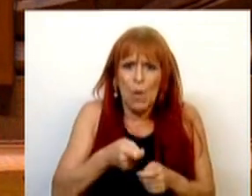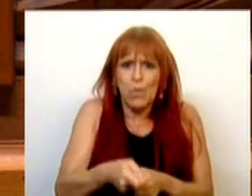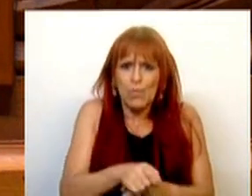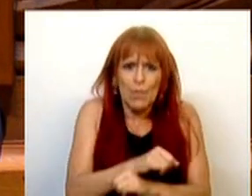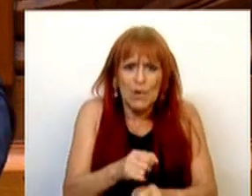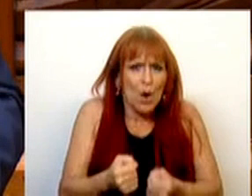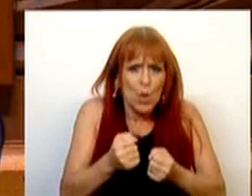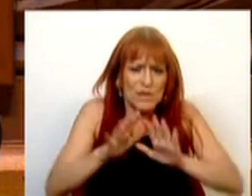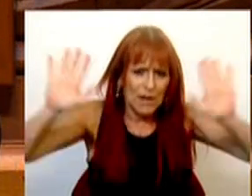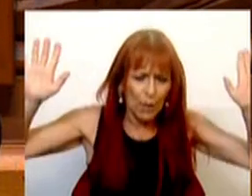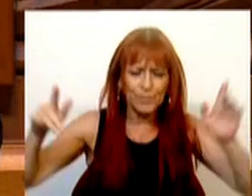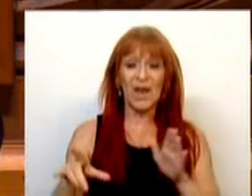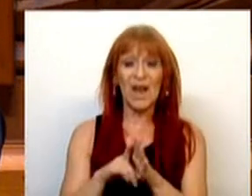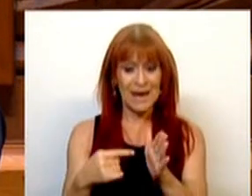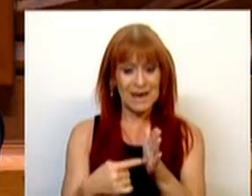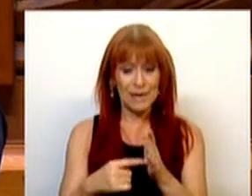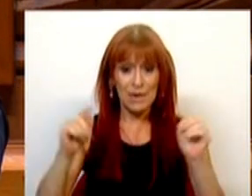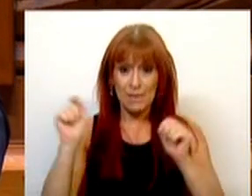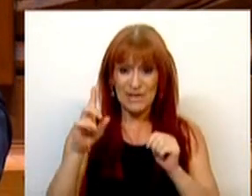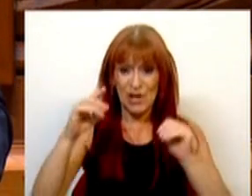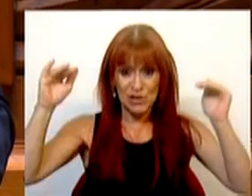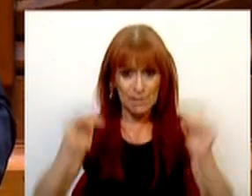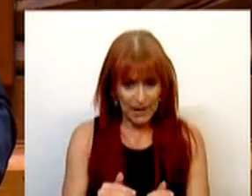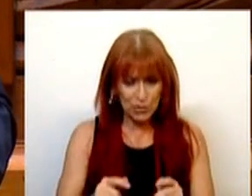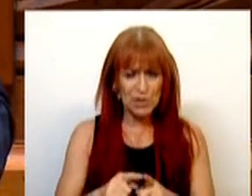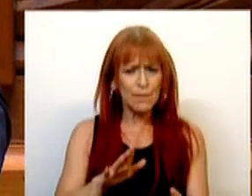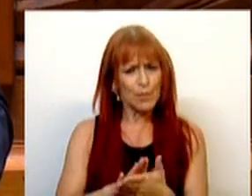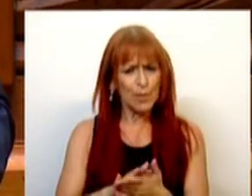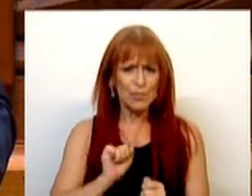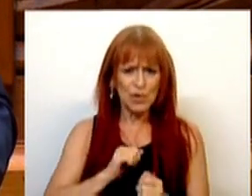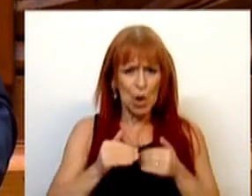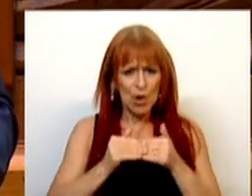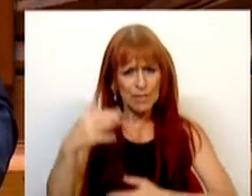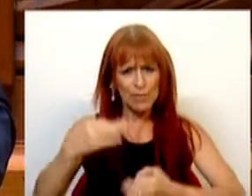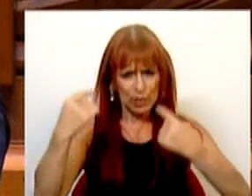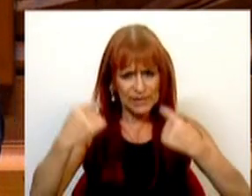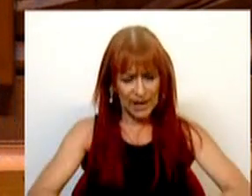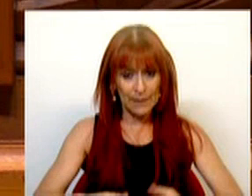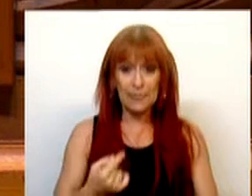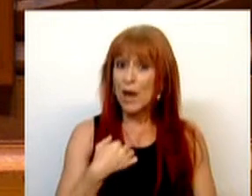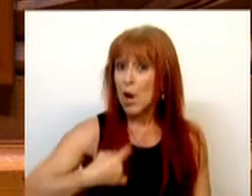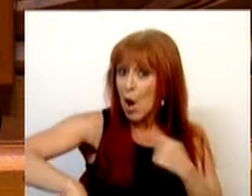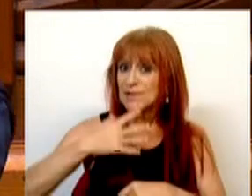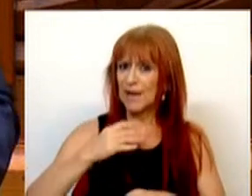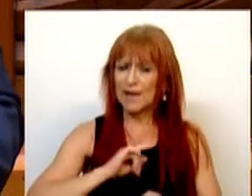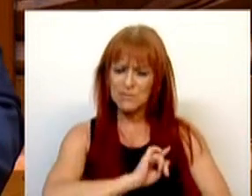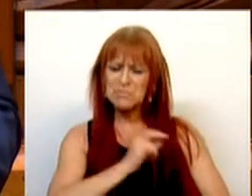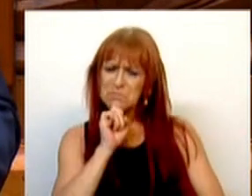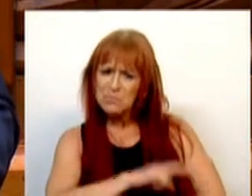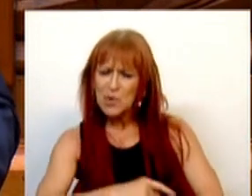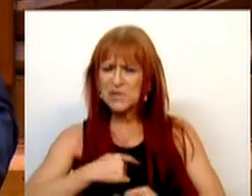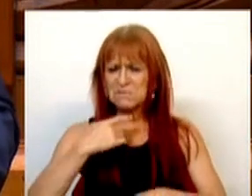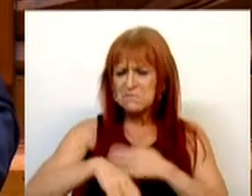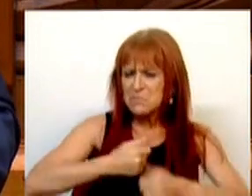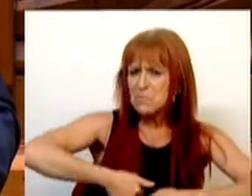Esta legislação tem menos de seis meses de vigência no nosso ordenamento jurídico. Acreditamos no seu potencial de